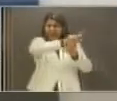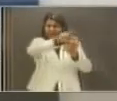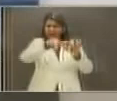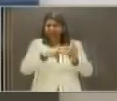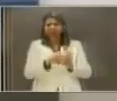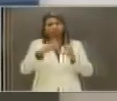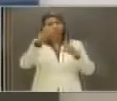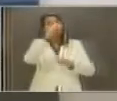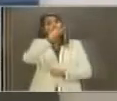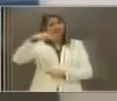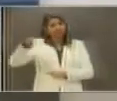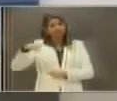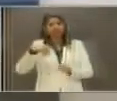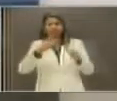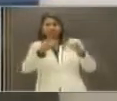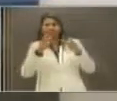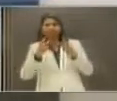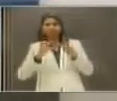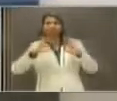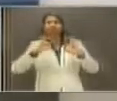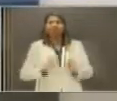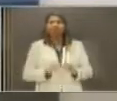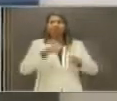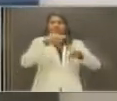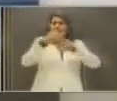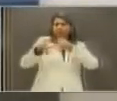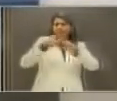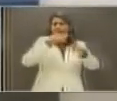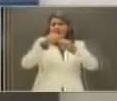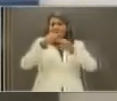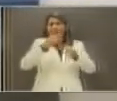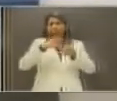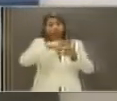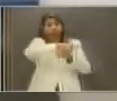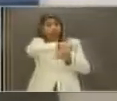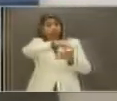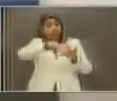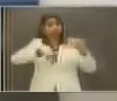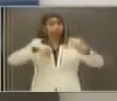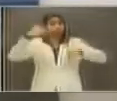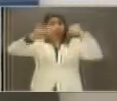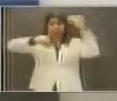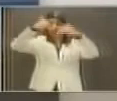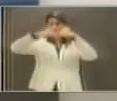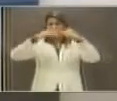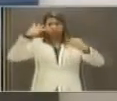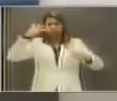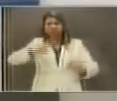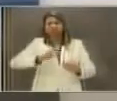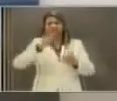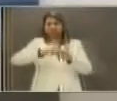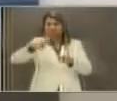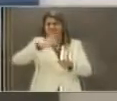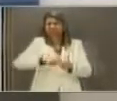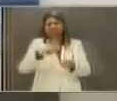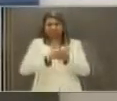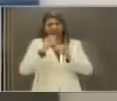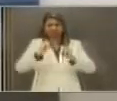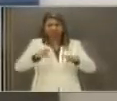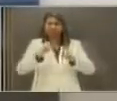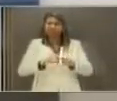as propostas são muito elevadas, de resolver os problemas da educação do país, e um senador,